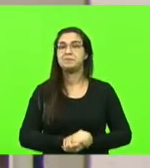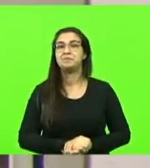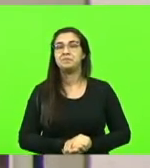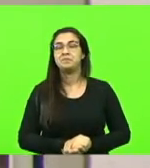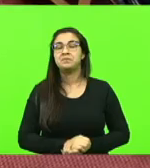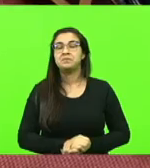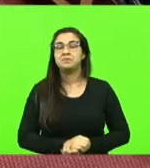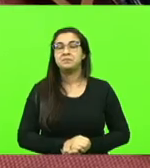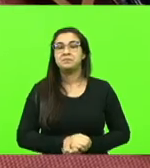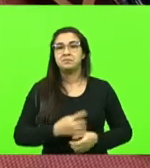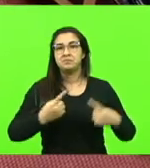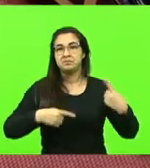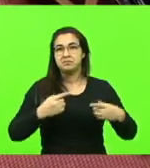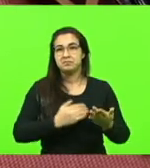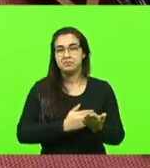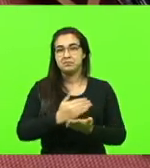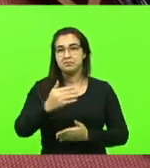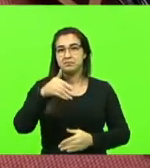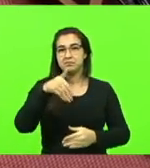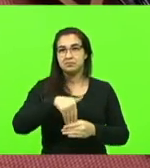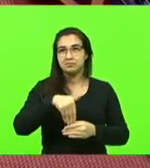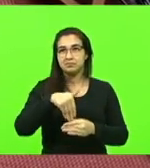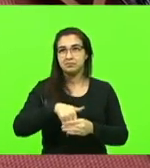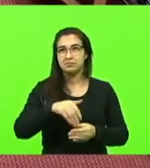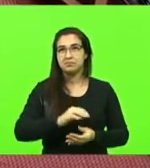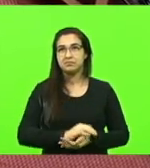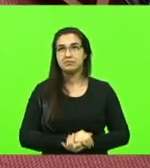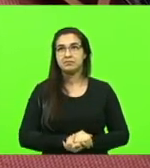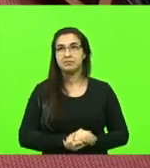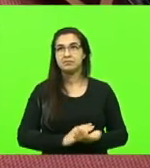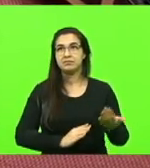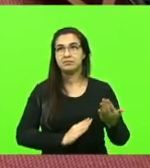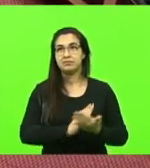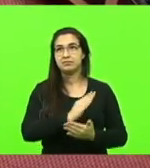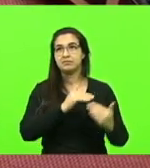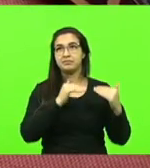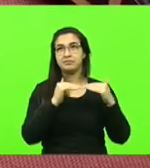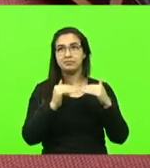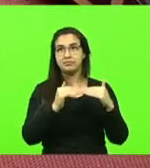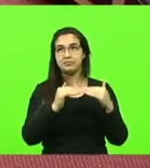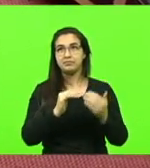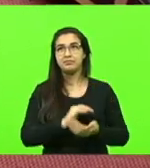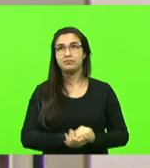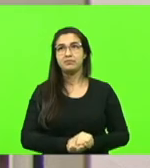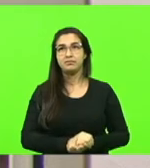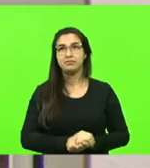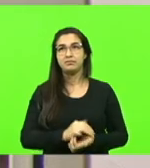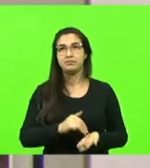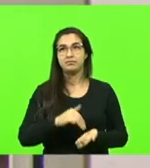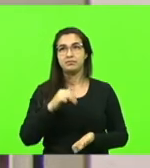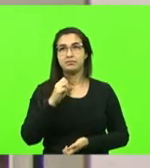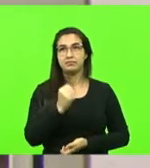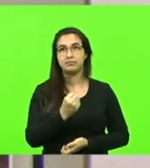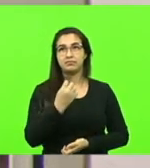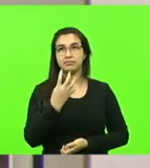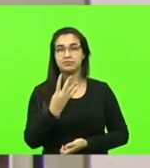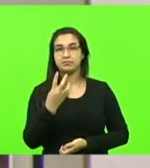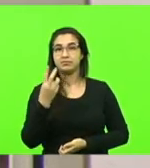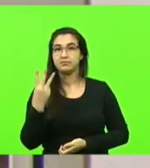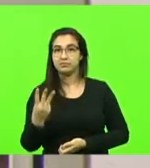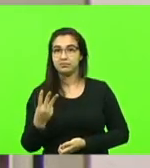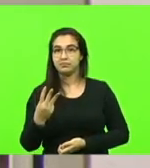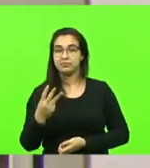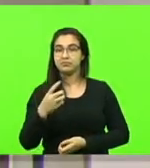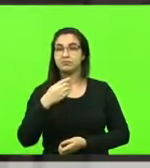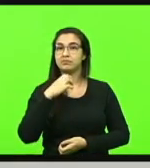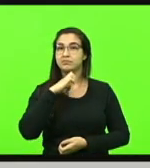quem queira discutir, em votação. Deputados que aprovam, permaneça como se encontra. Aprovado por unanimidade. Moção 843, ator deputado